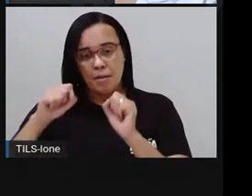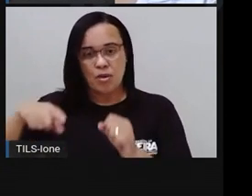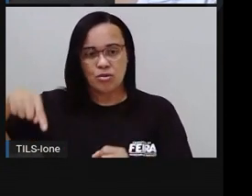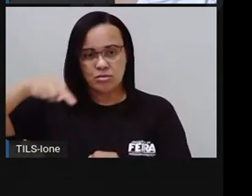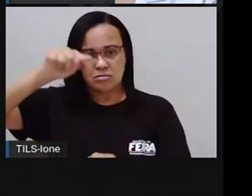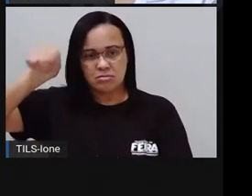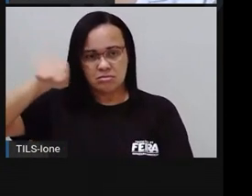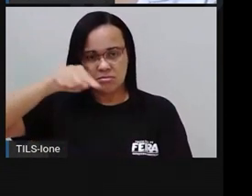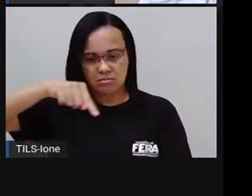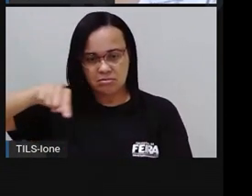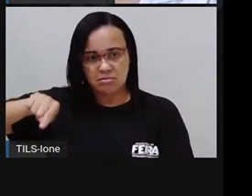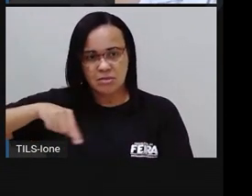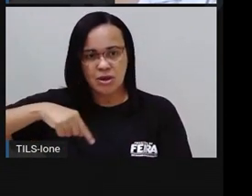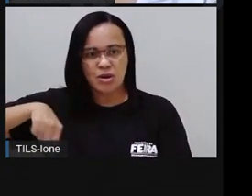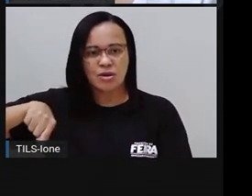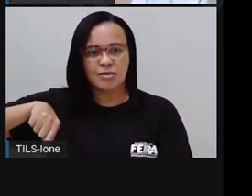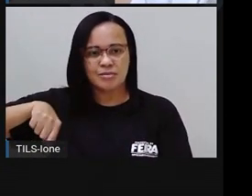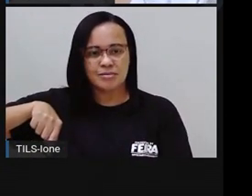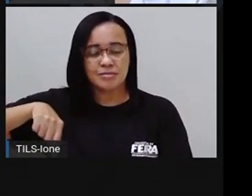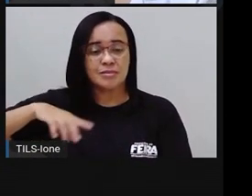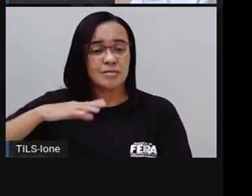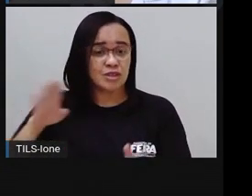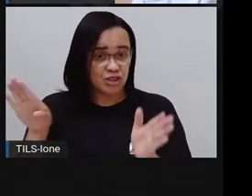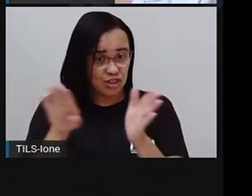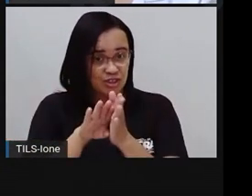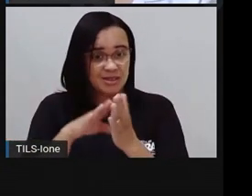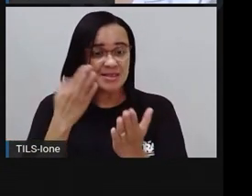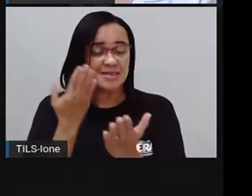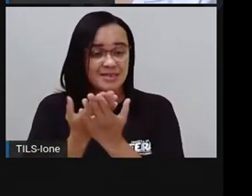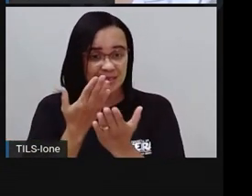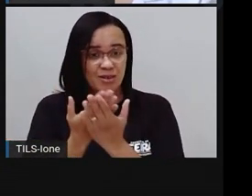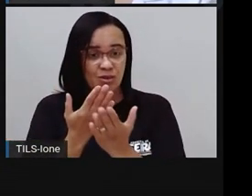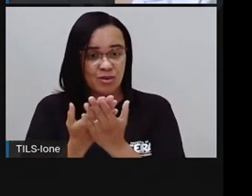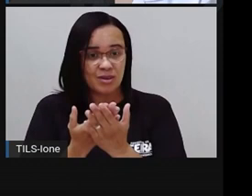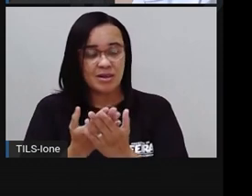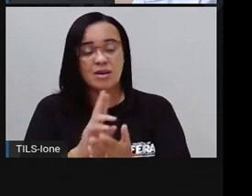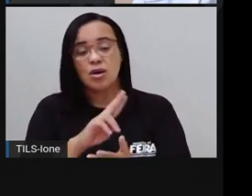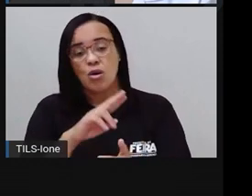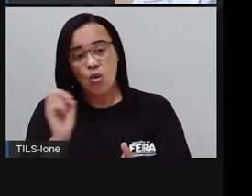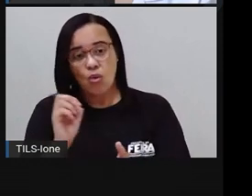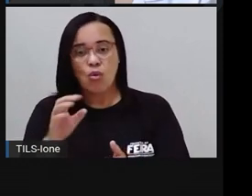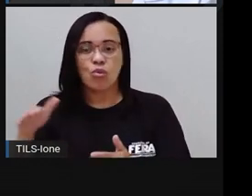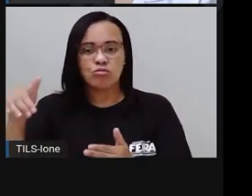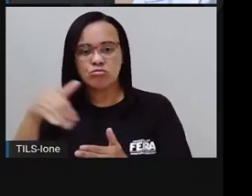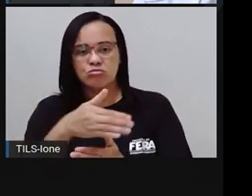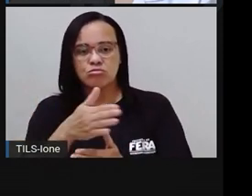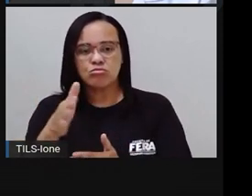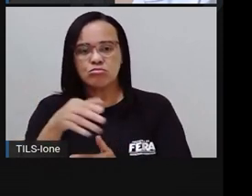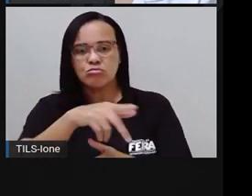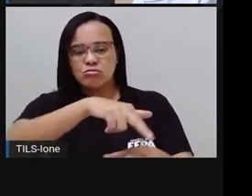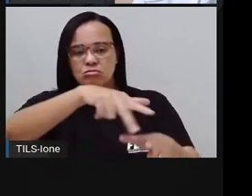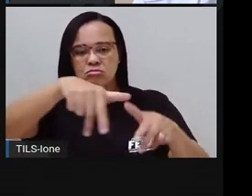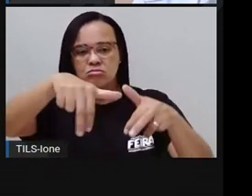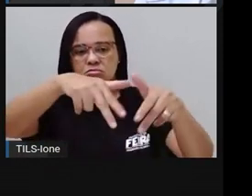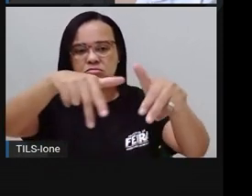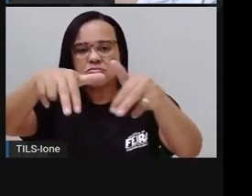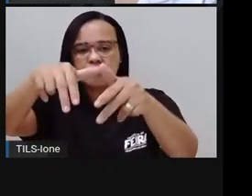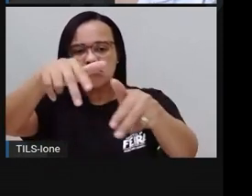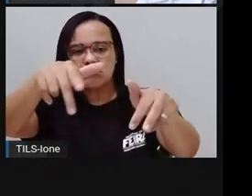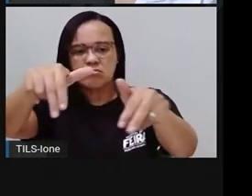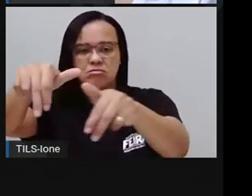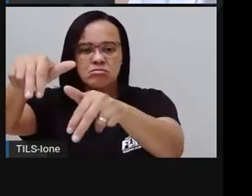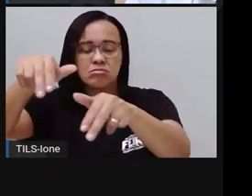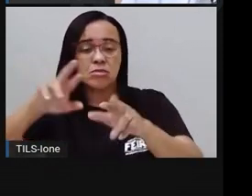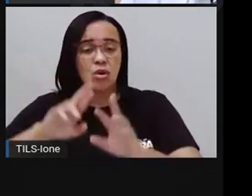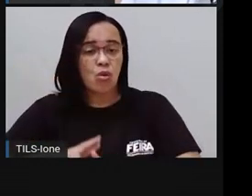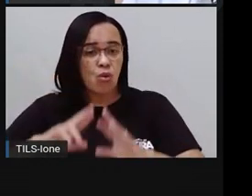aqui e vai chegar até o Noide. Ou ela pode ir pelo outro caminho, ó, vir por aqui e chegar até aqui é o